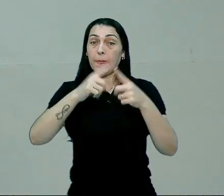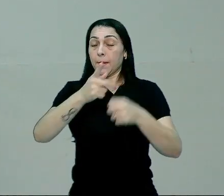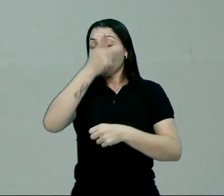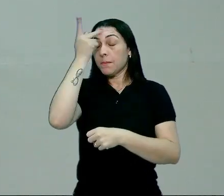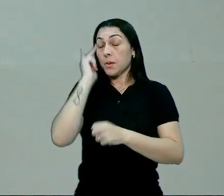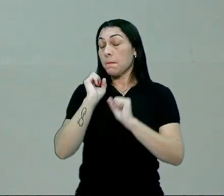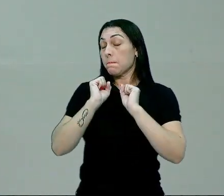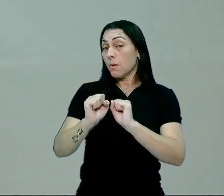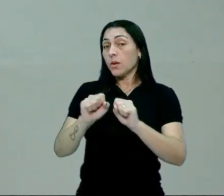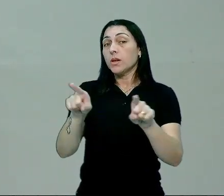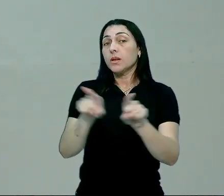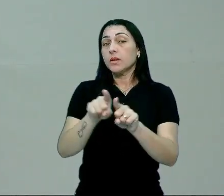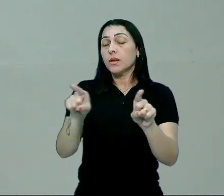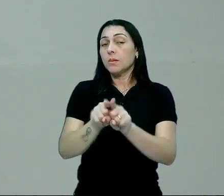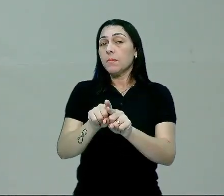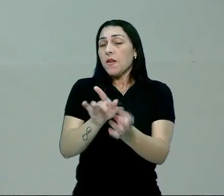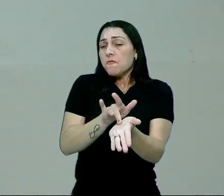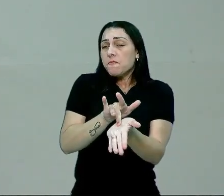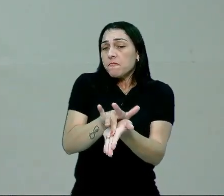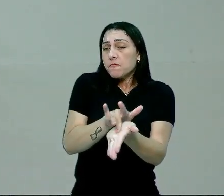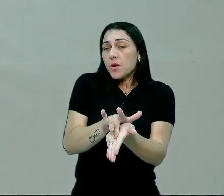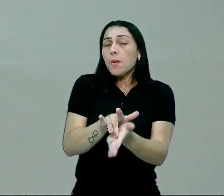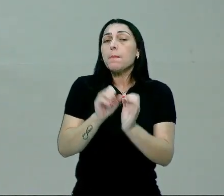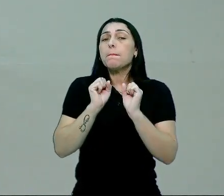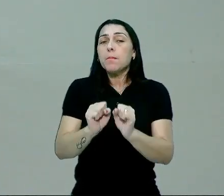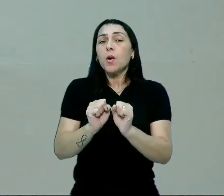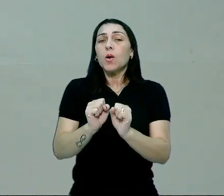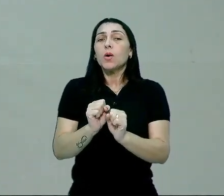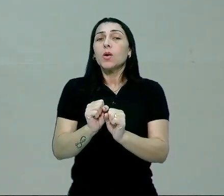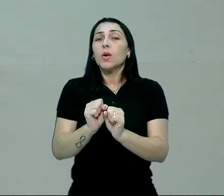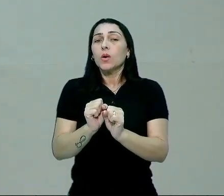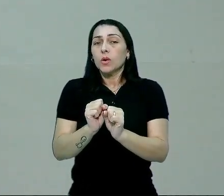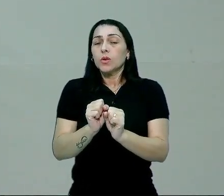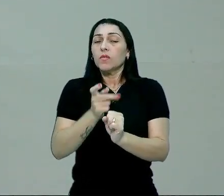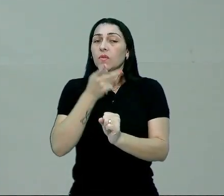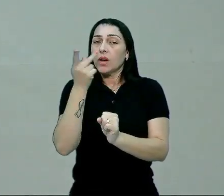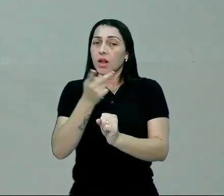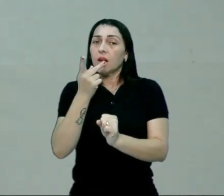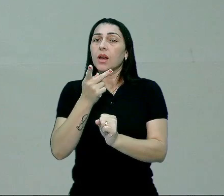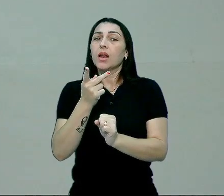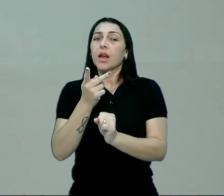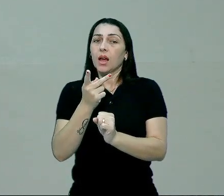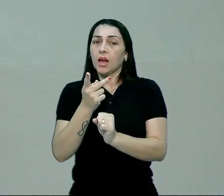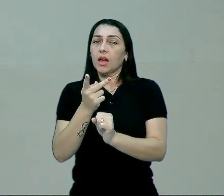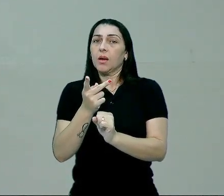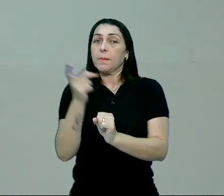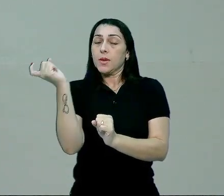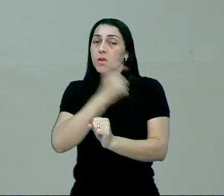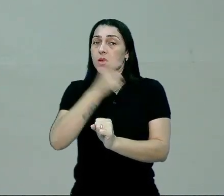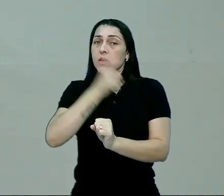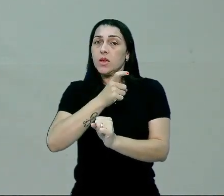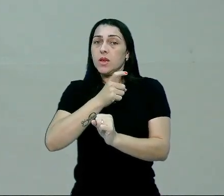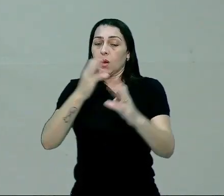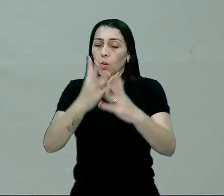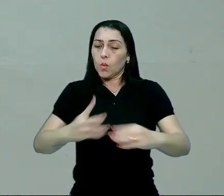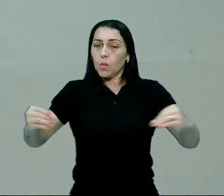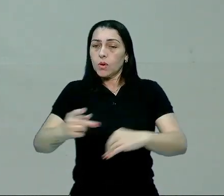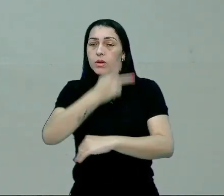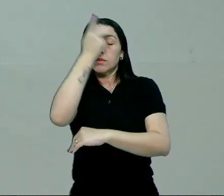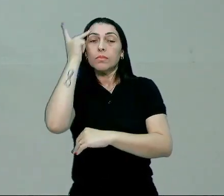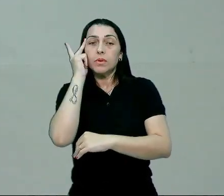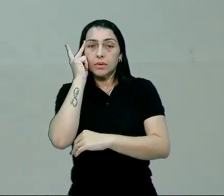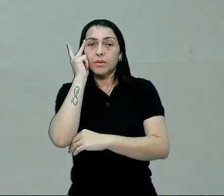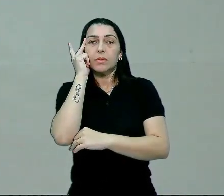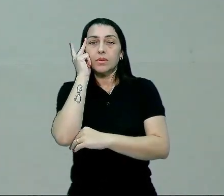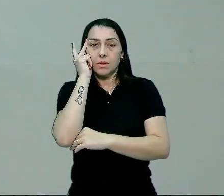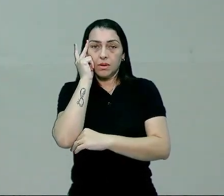a pessoa, ela também pode falsear. Eu posso ser um golpista que eu digo que eu curo as pessoas e, a partir daí,